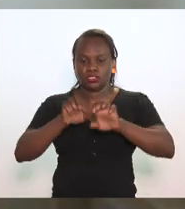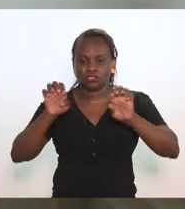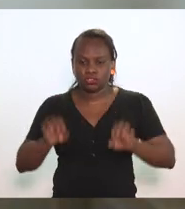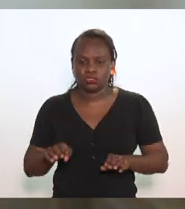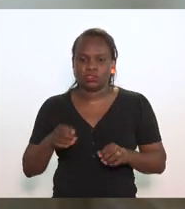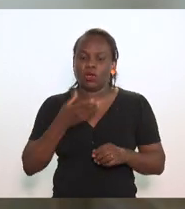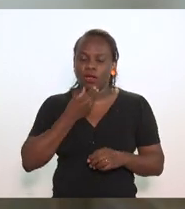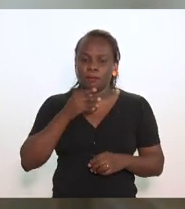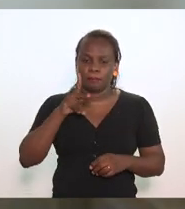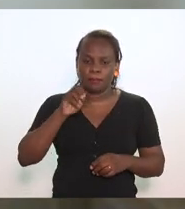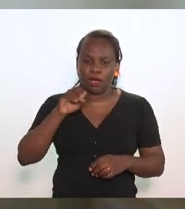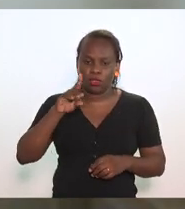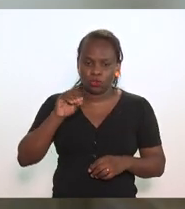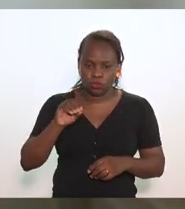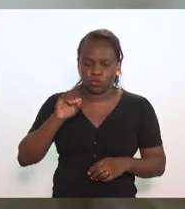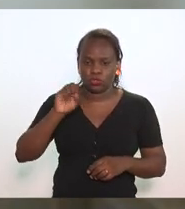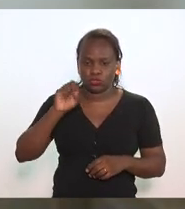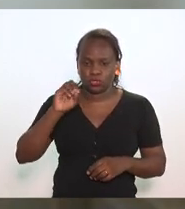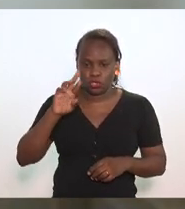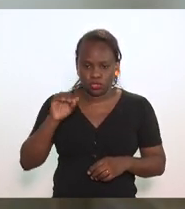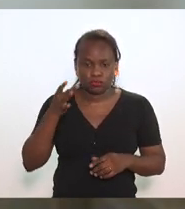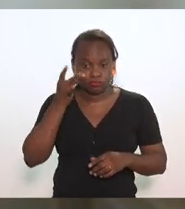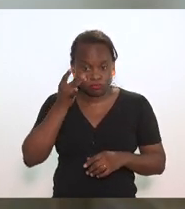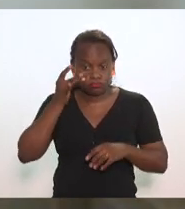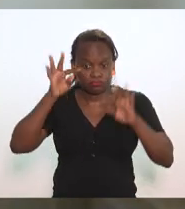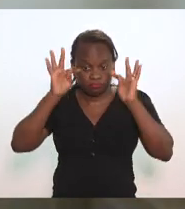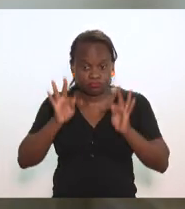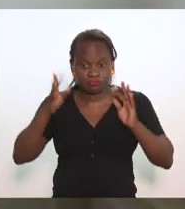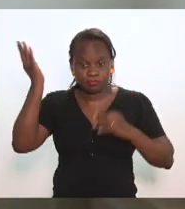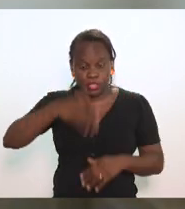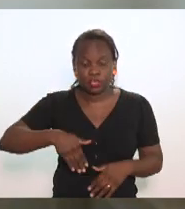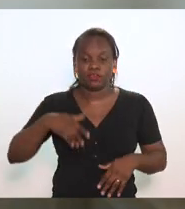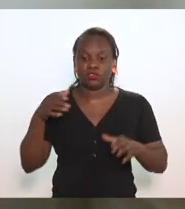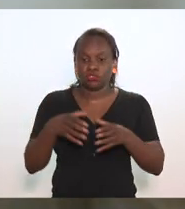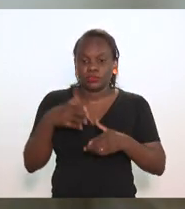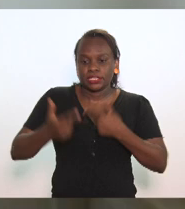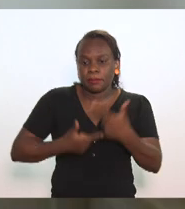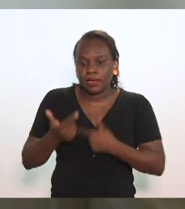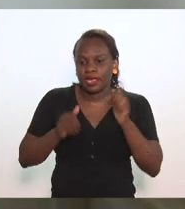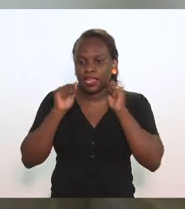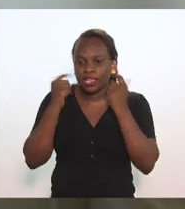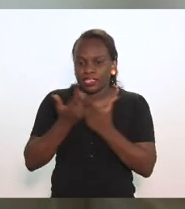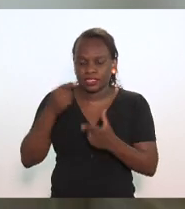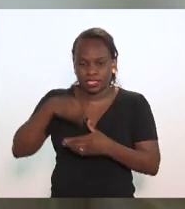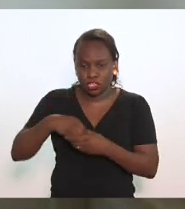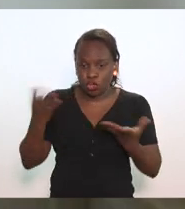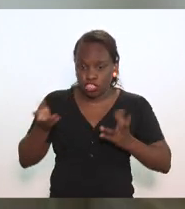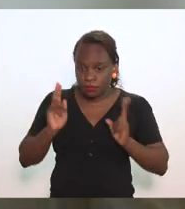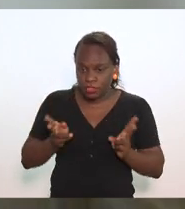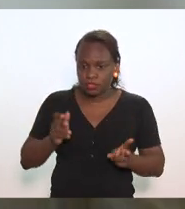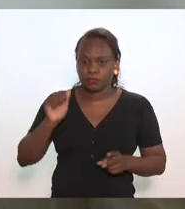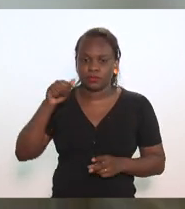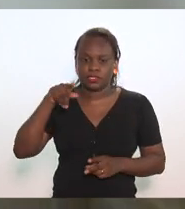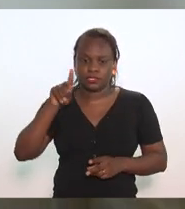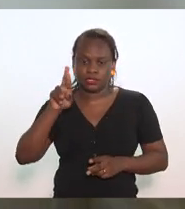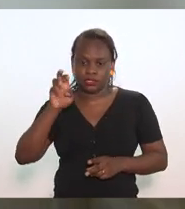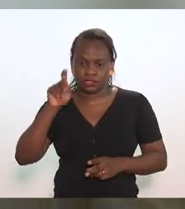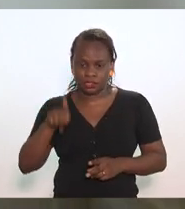Testemunha, um grupo de trabalho na LERJ, e hoje mesmo, nosso presidente, deputado André Siliano,